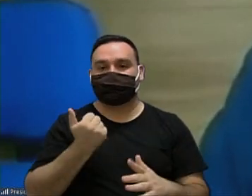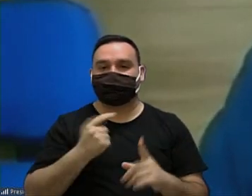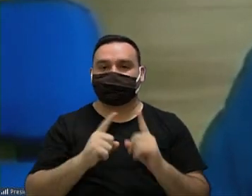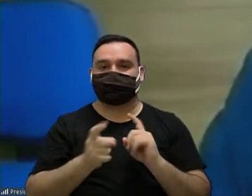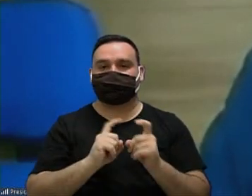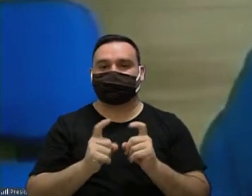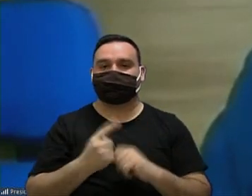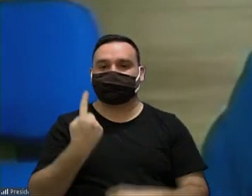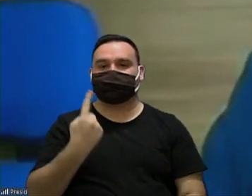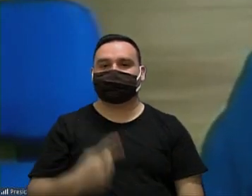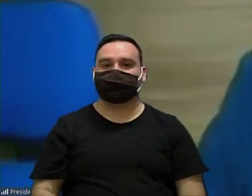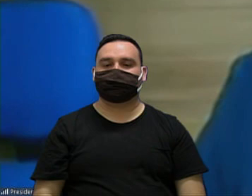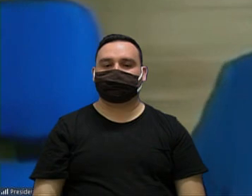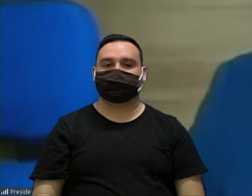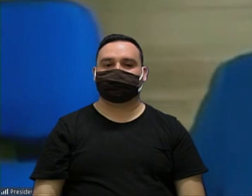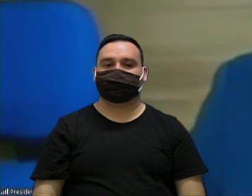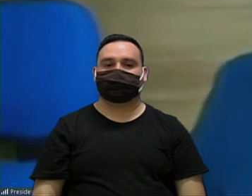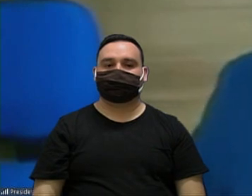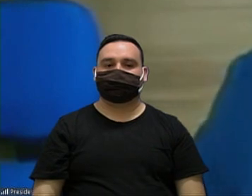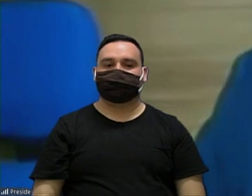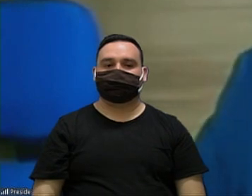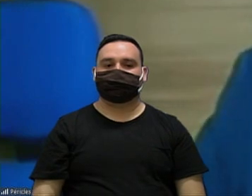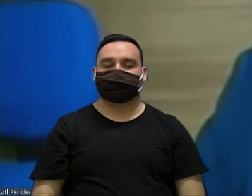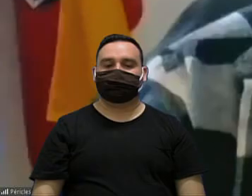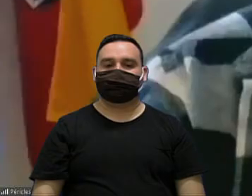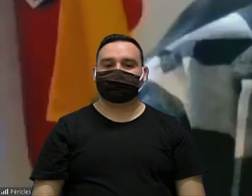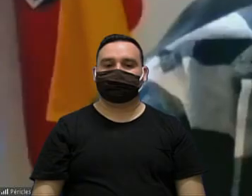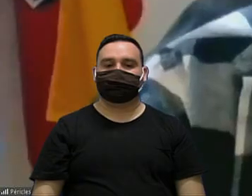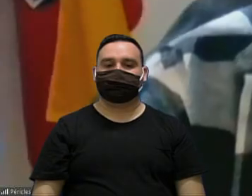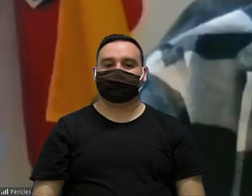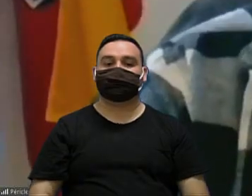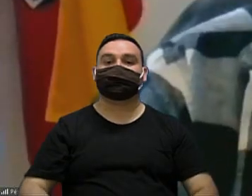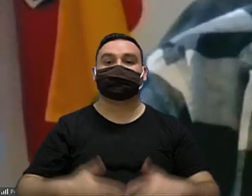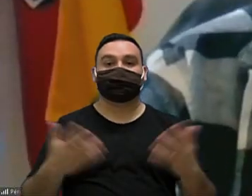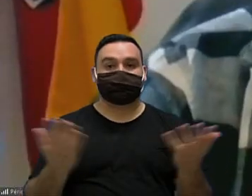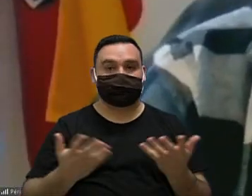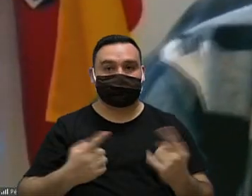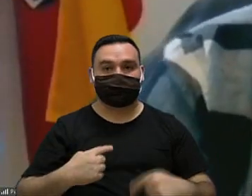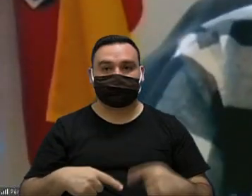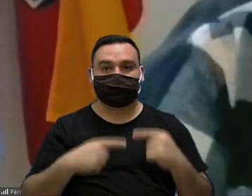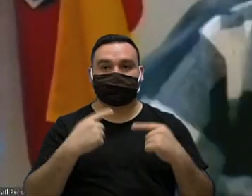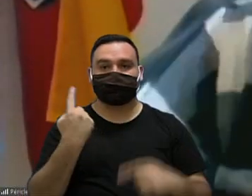uma sessão obrigado vereador Pericles votação única